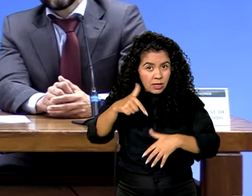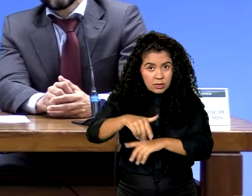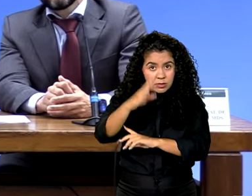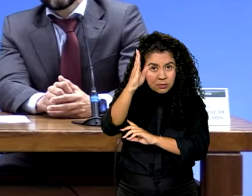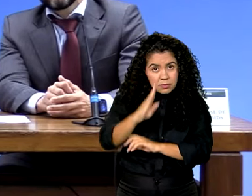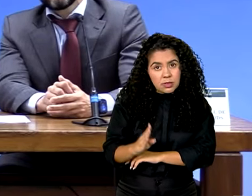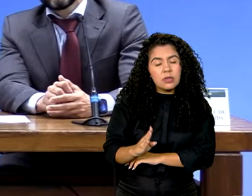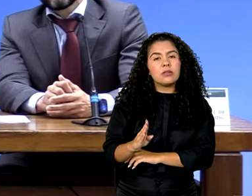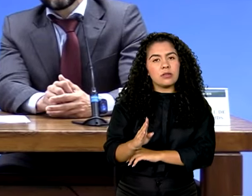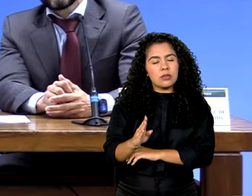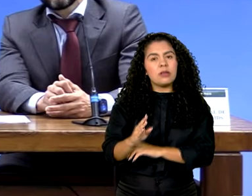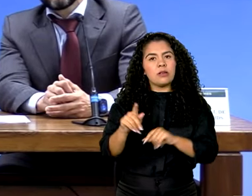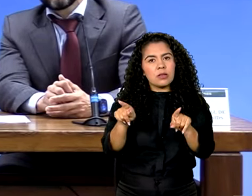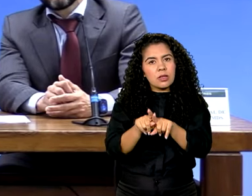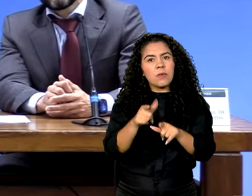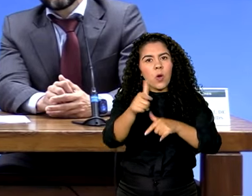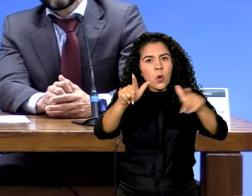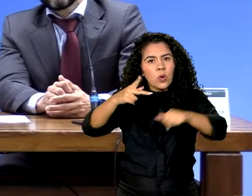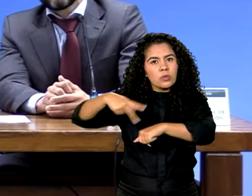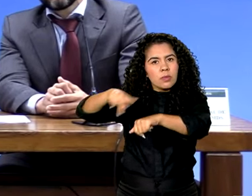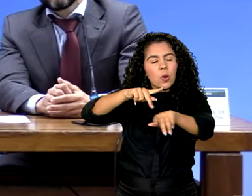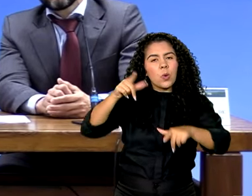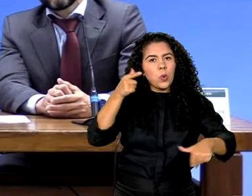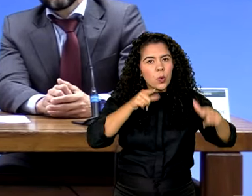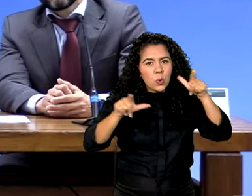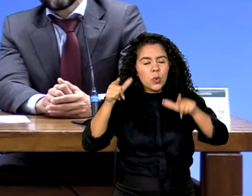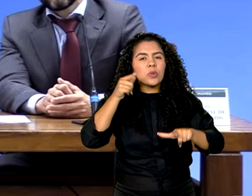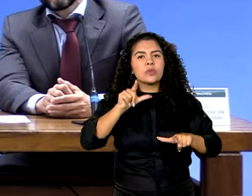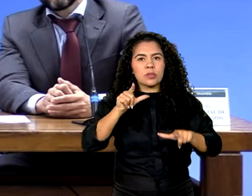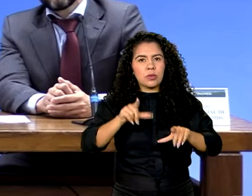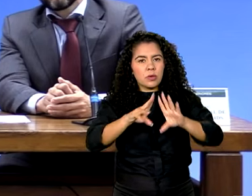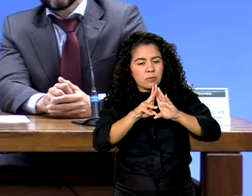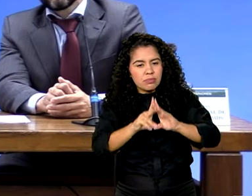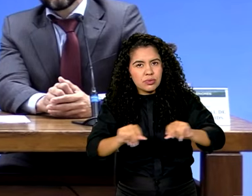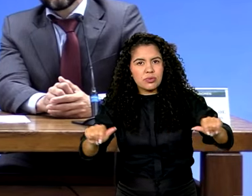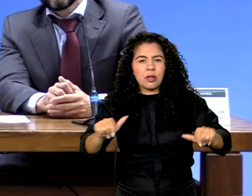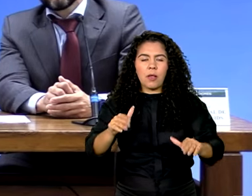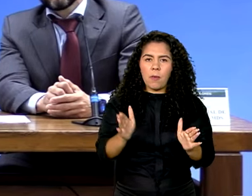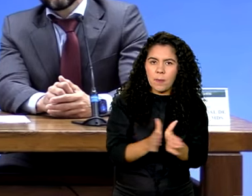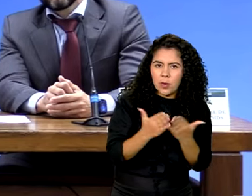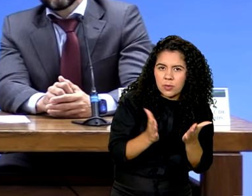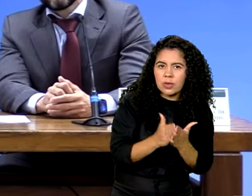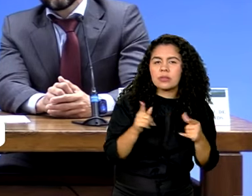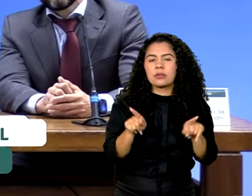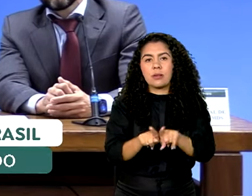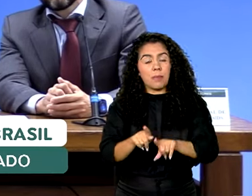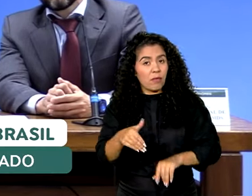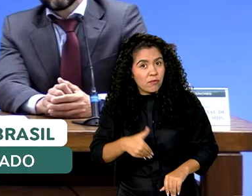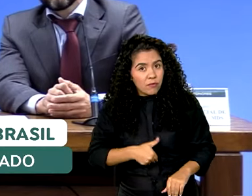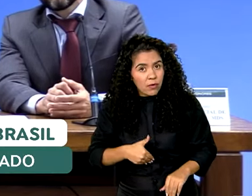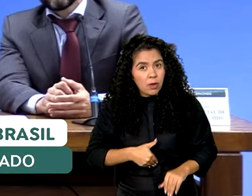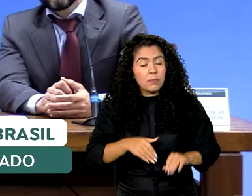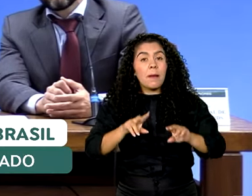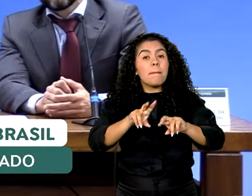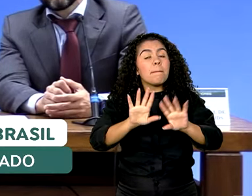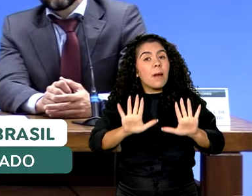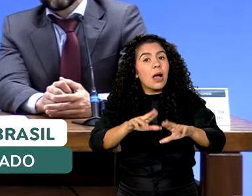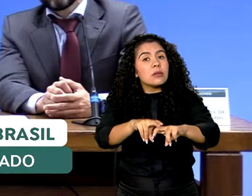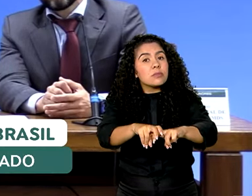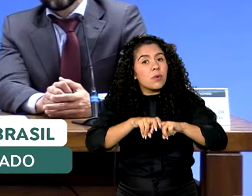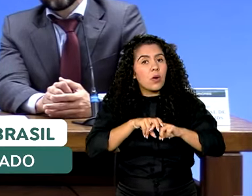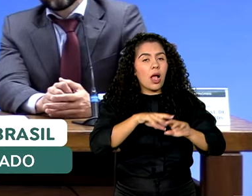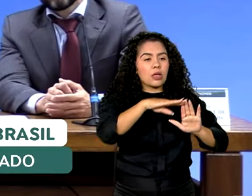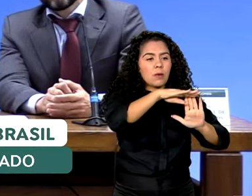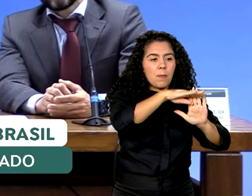conseguiram reduzir significativamente a pobreza e a fome, mas com programas que inclusive se